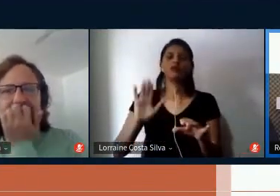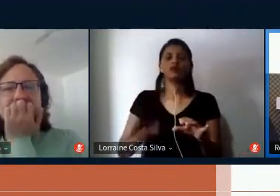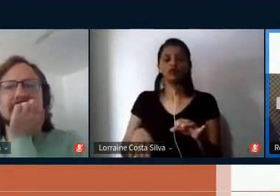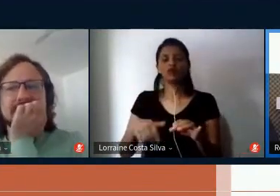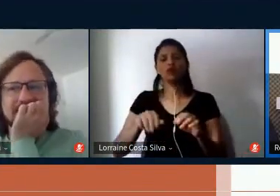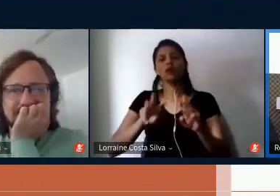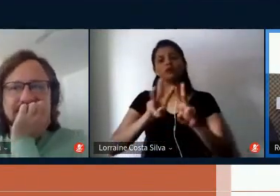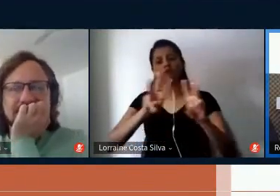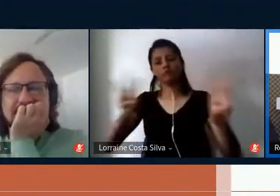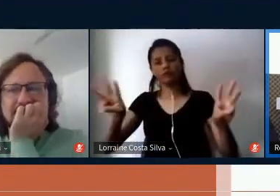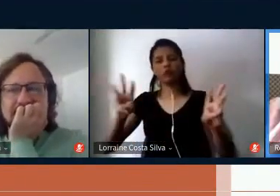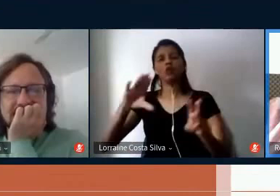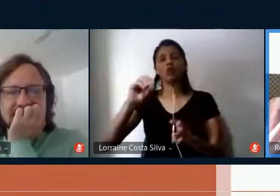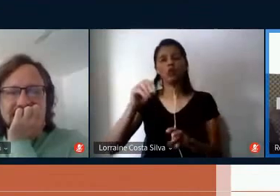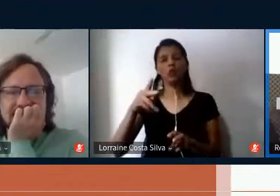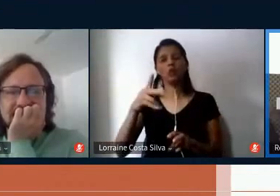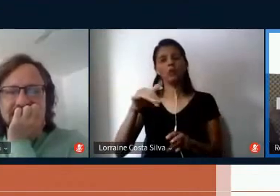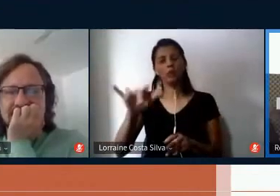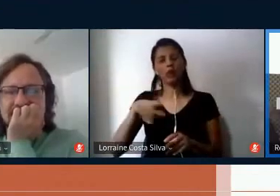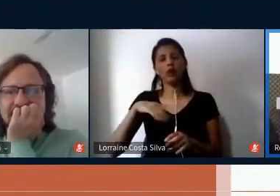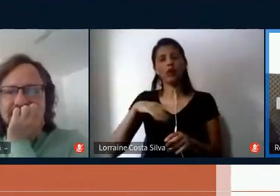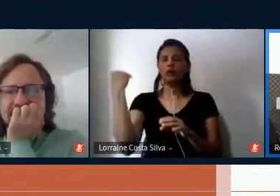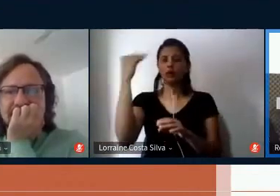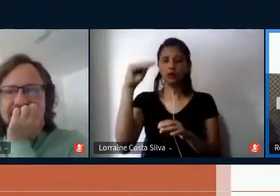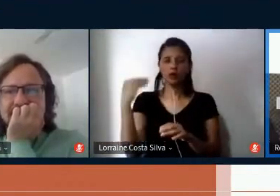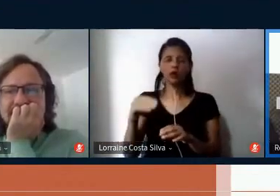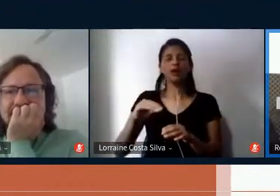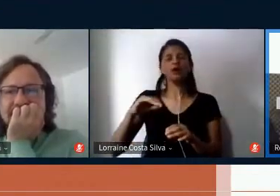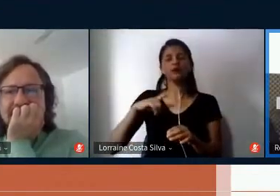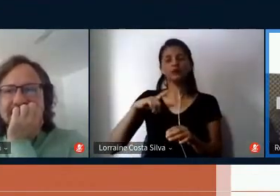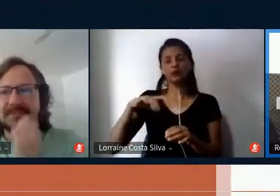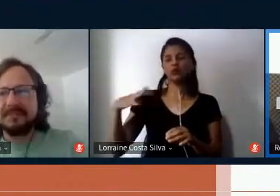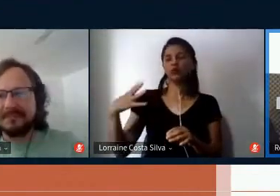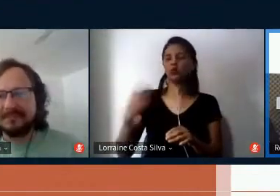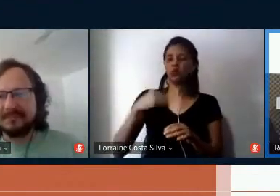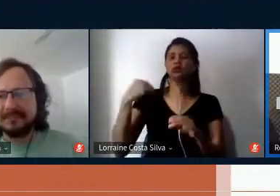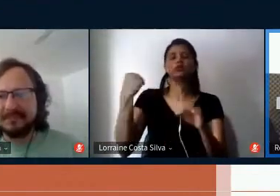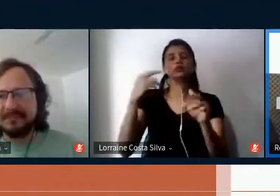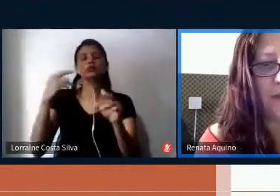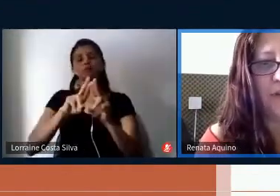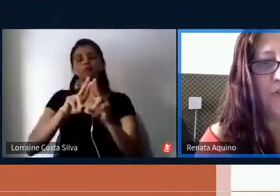COPEI, e aí a gente tem todos os contatos para a população. Gente, muitíssimo obrigado. Nós...